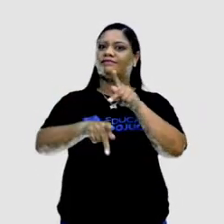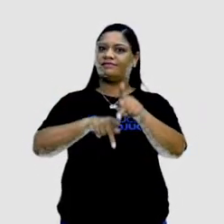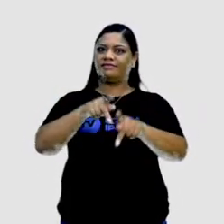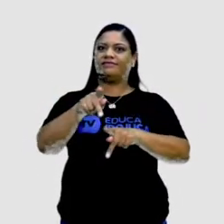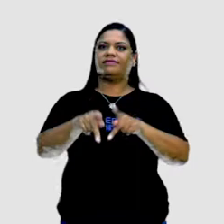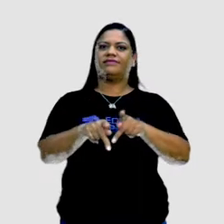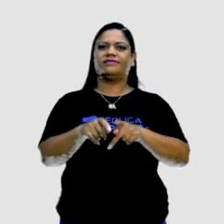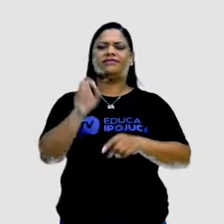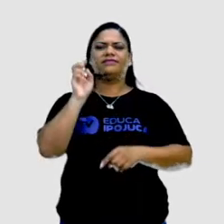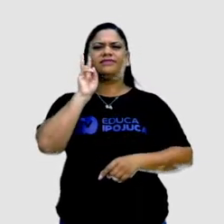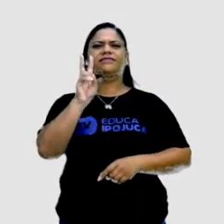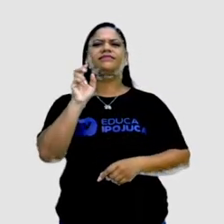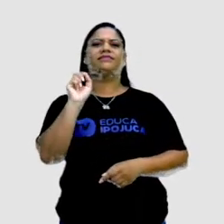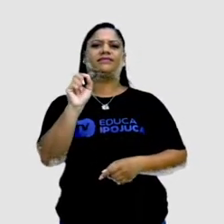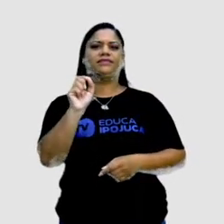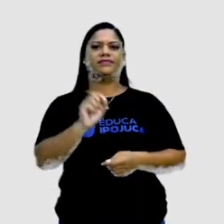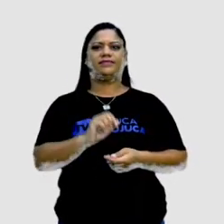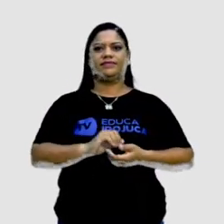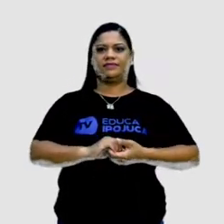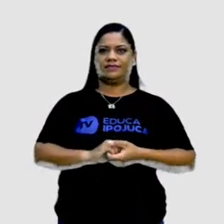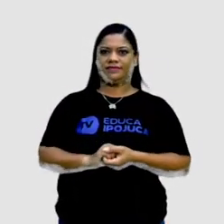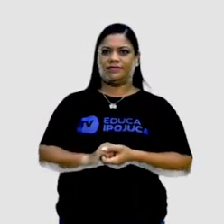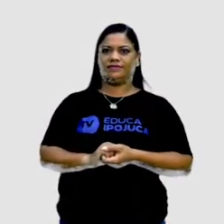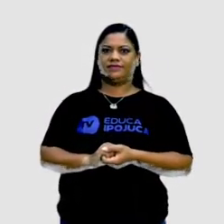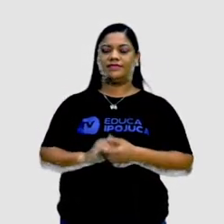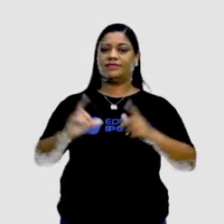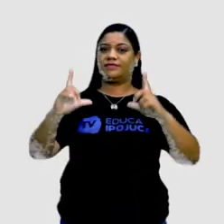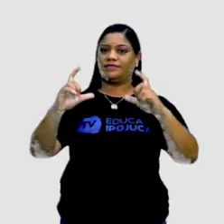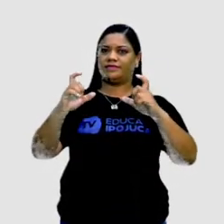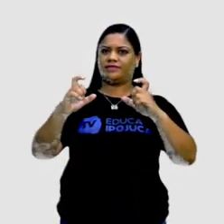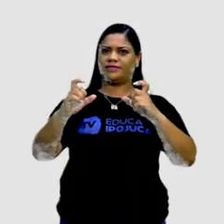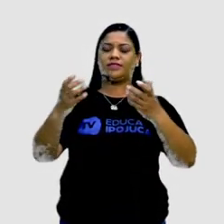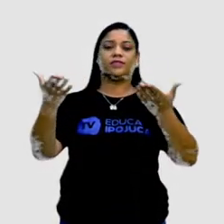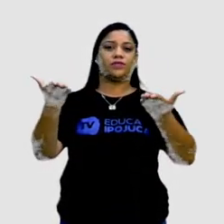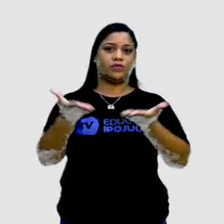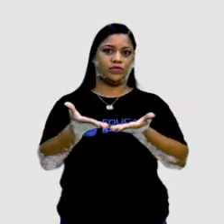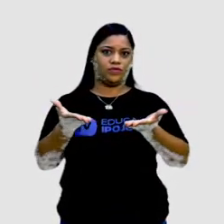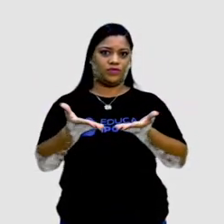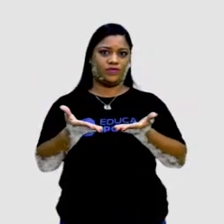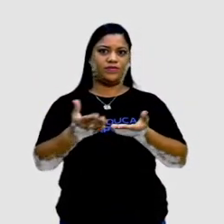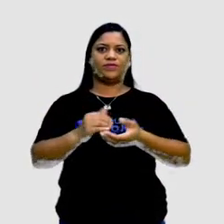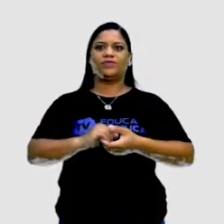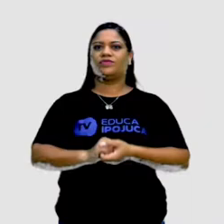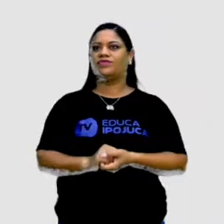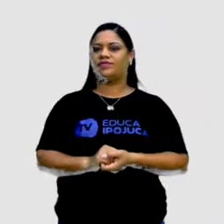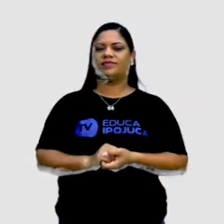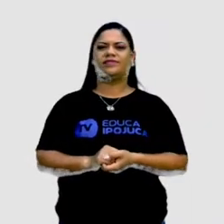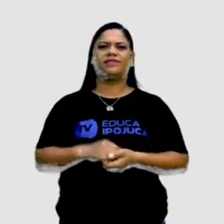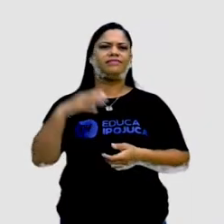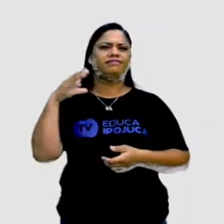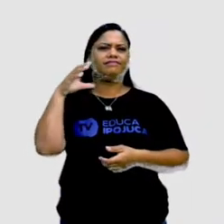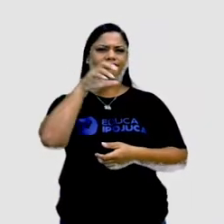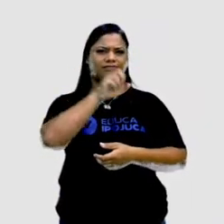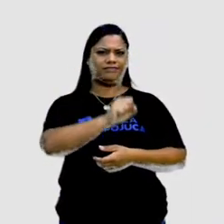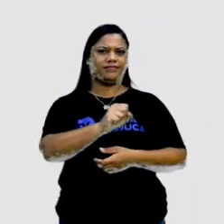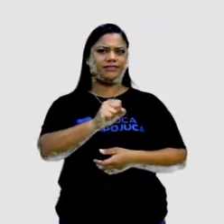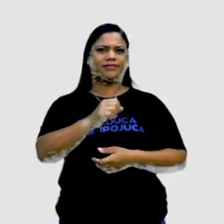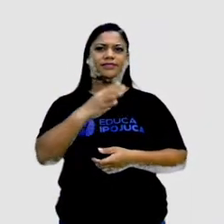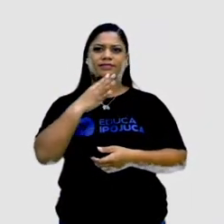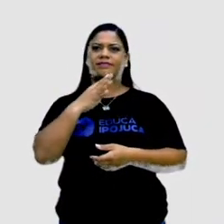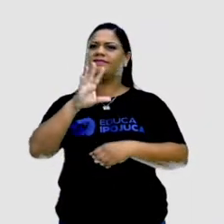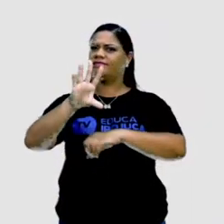é que nós estamos vendo aqui? Uma câmera fotográfica. Hoje nós temos um acesso incrível, não é? A